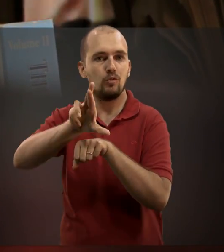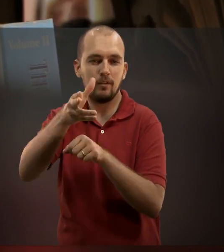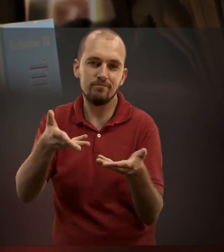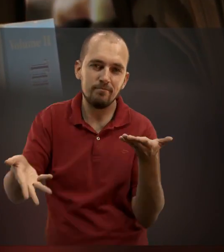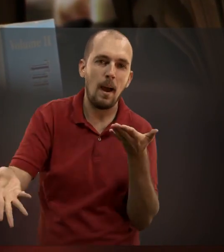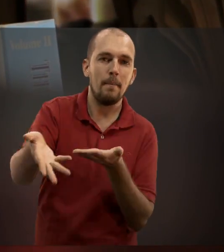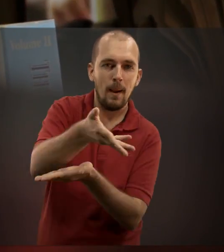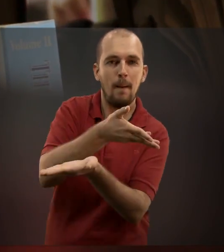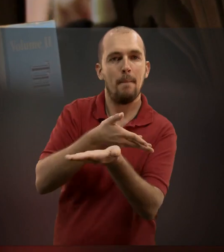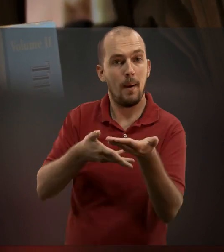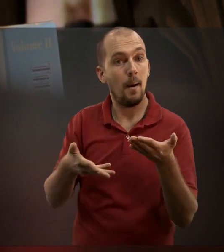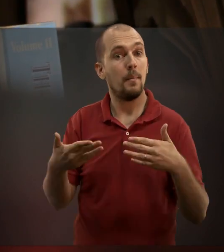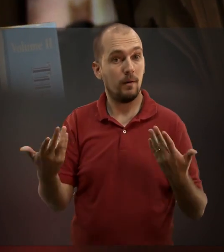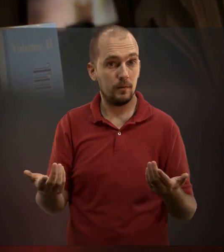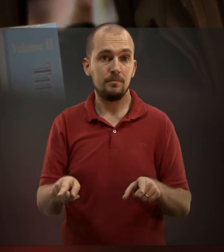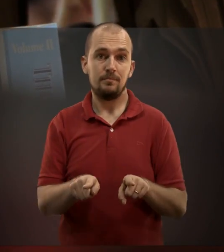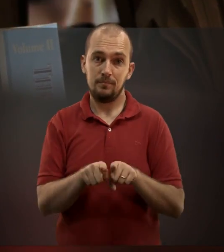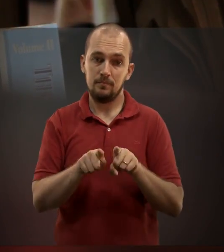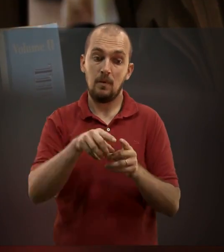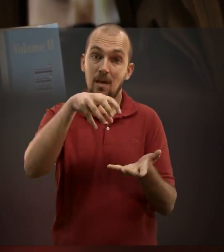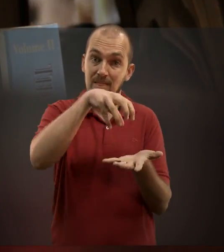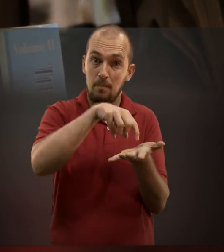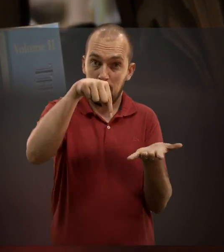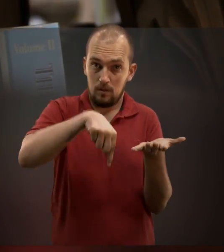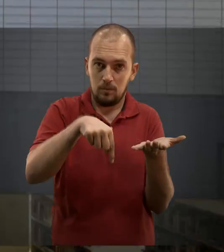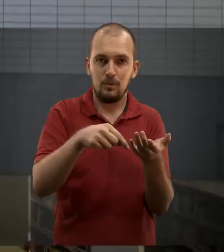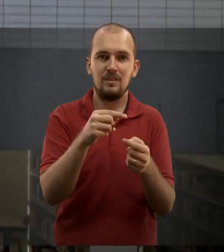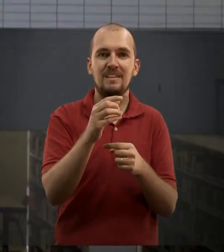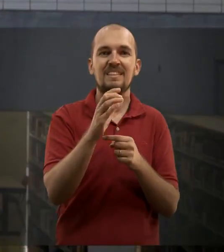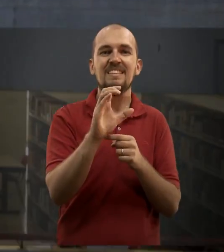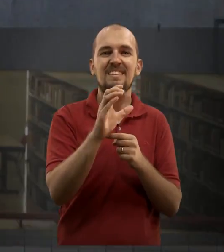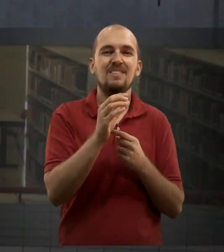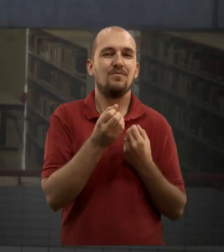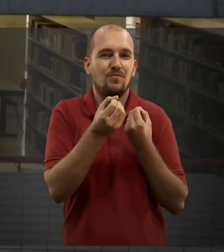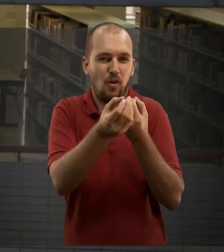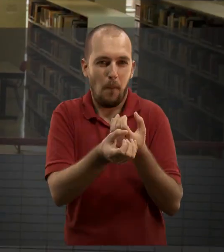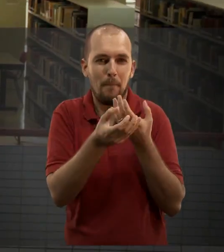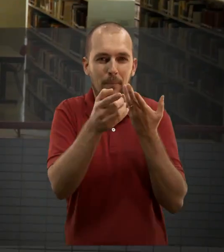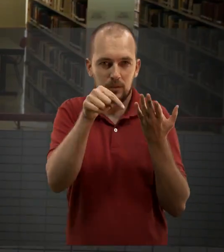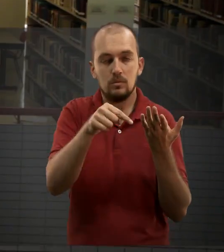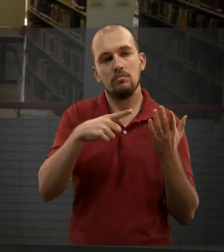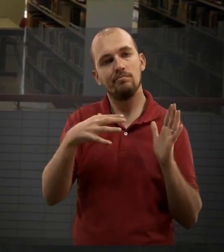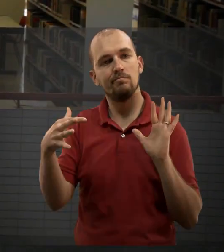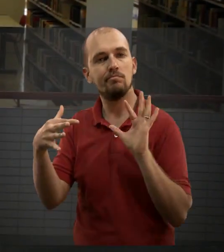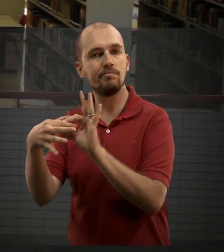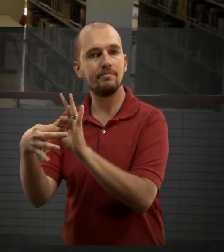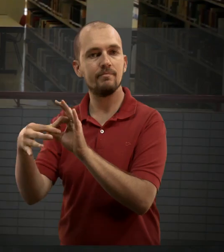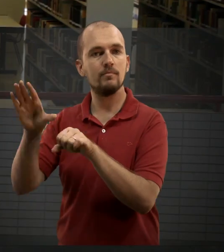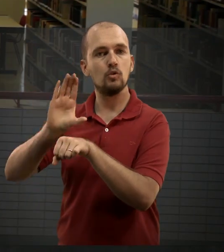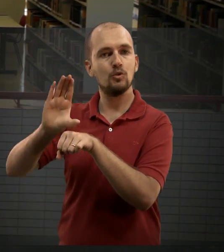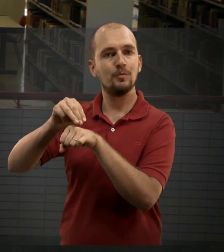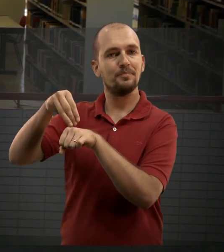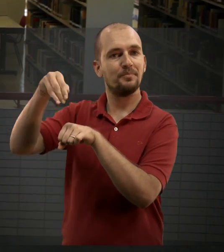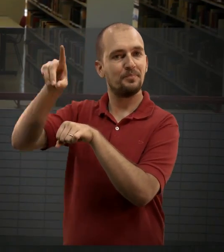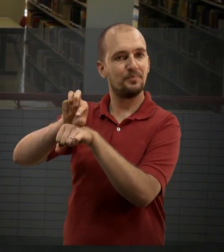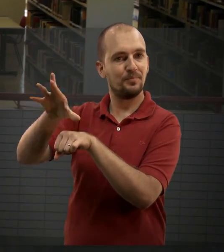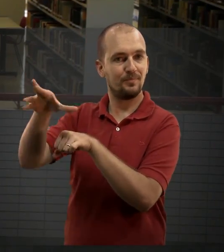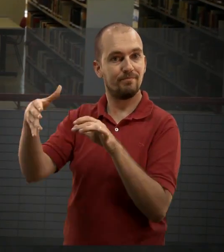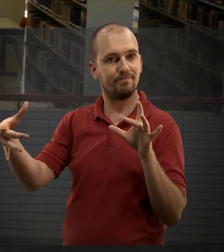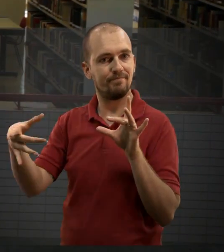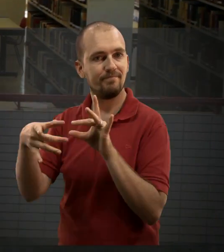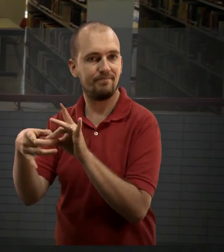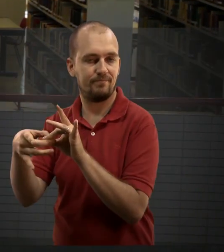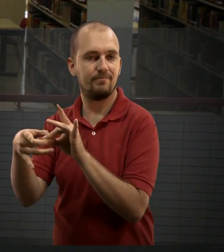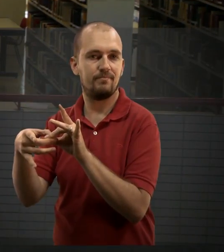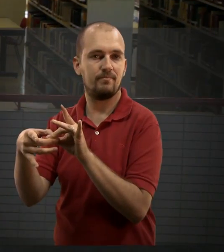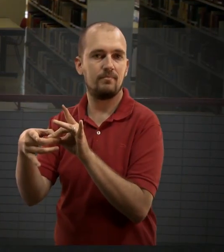-graduação. Aqui, vinculado também a esse Departamento de Ciência da Informação, nós temos o curso de pós-graduação em Ciência